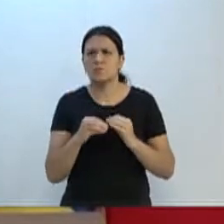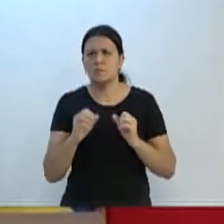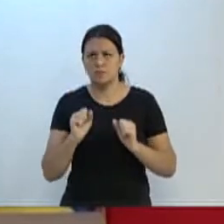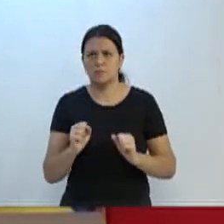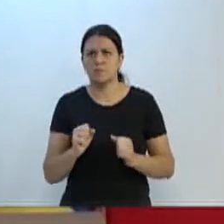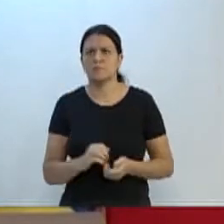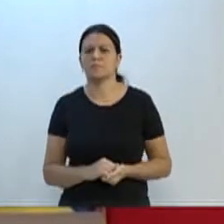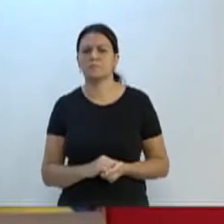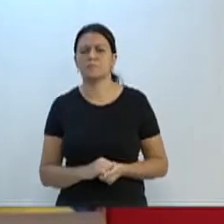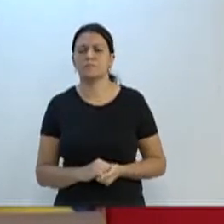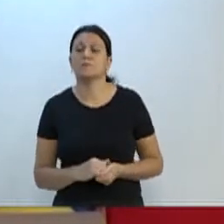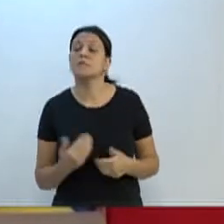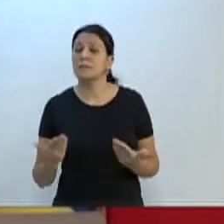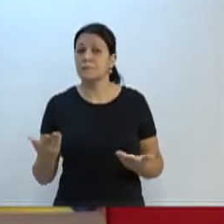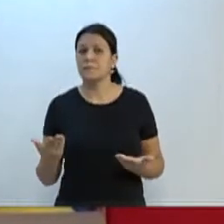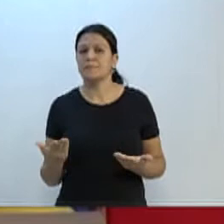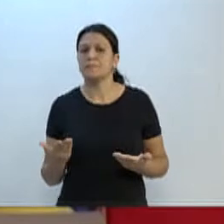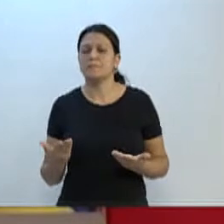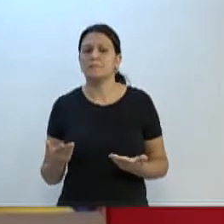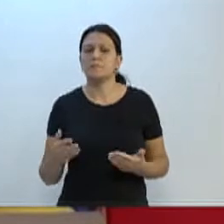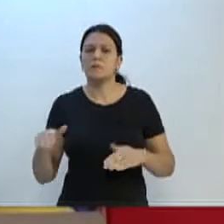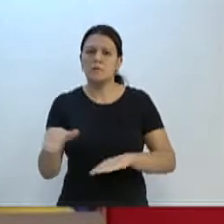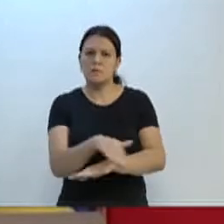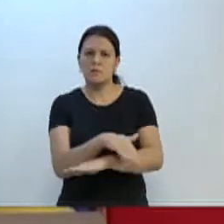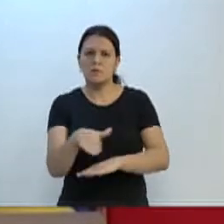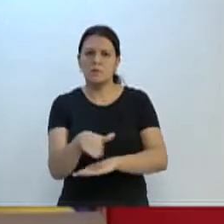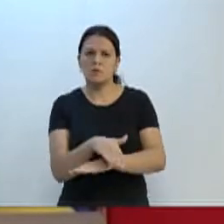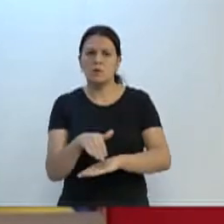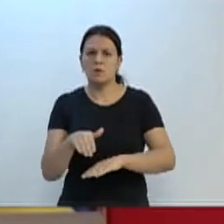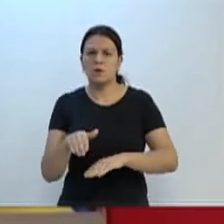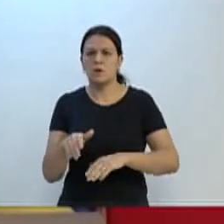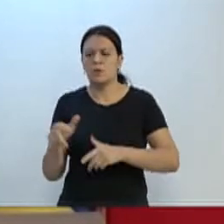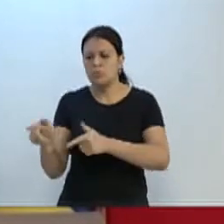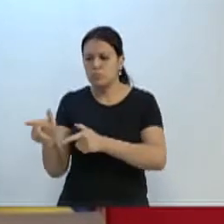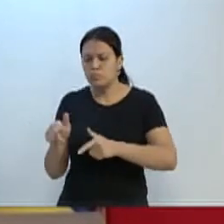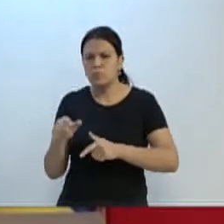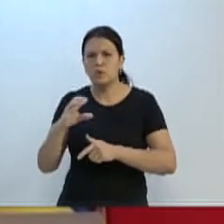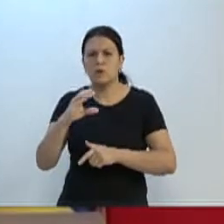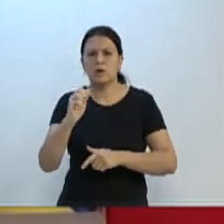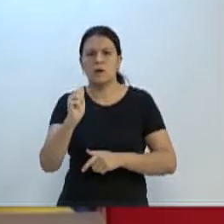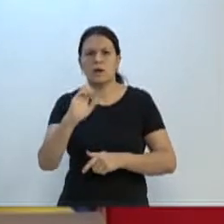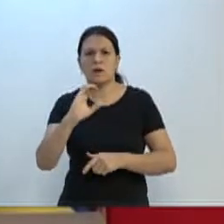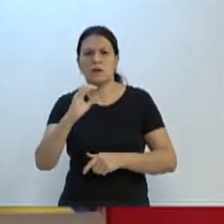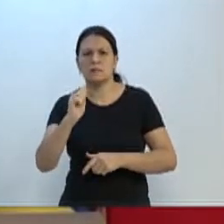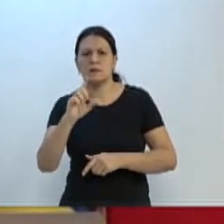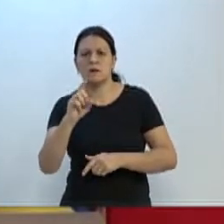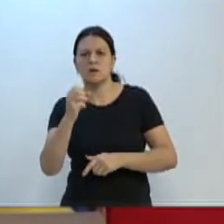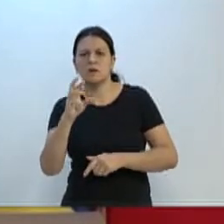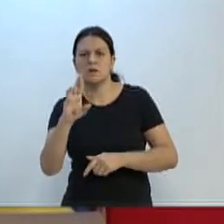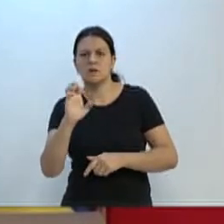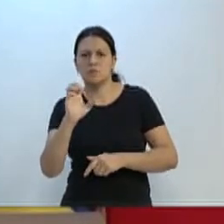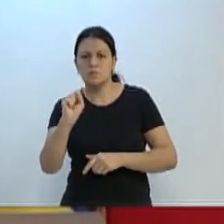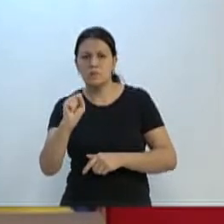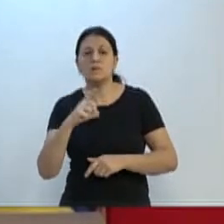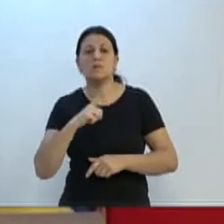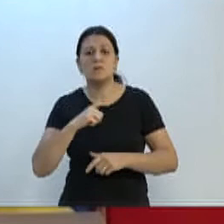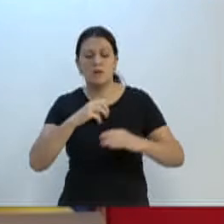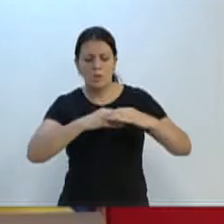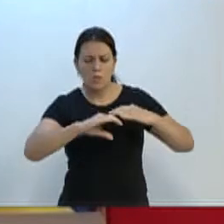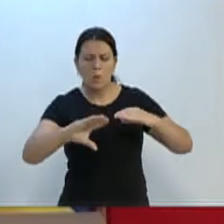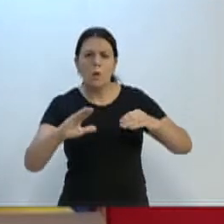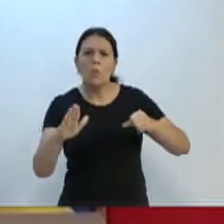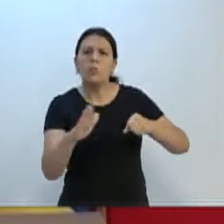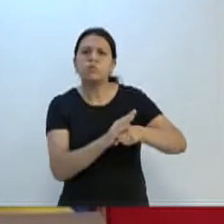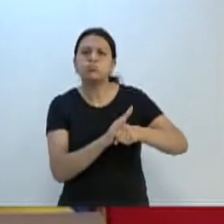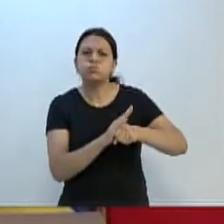vossa excelência. E dizer, Adriano, que nas ruas dos caçadores nem acabaram ainda, já tem morador com a tubulação entupida. Por quê? Eles passaram o